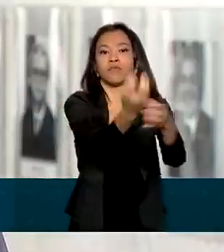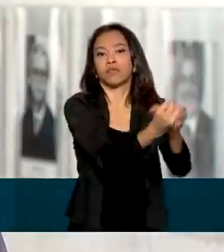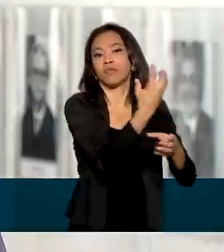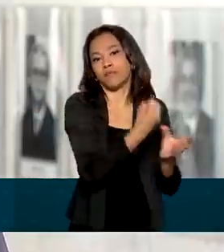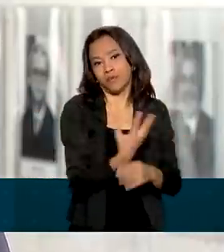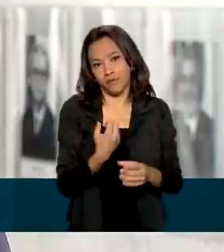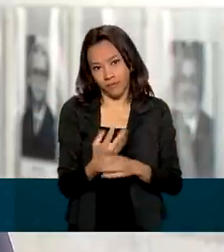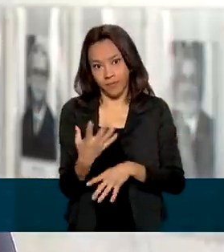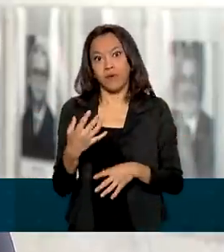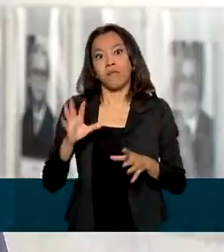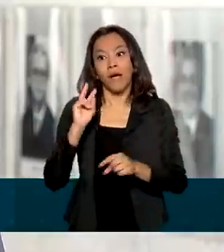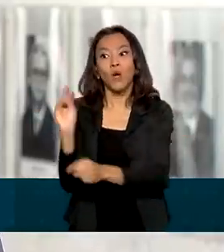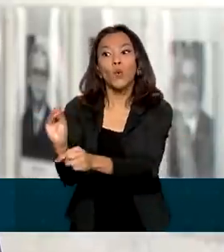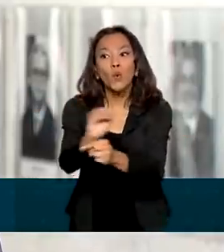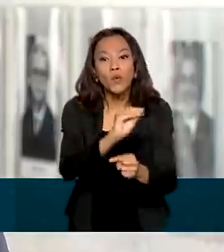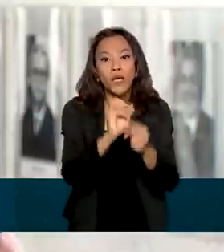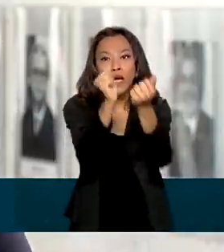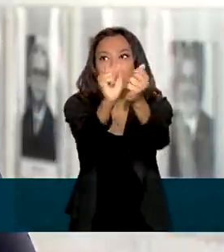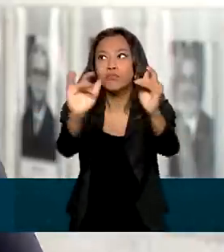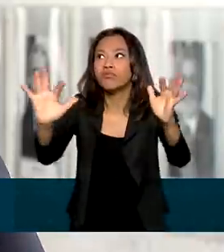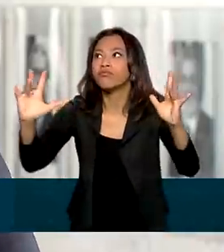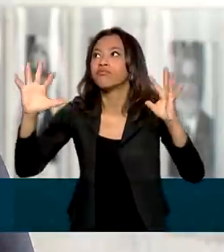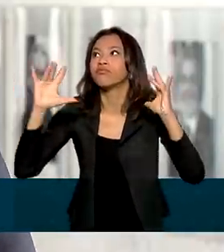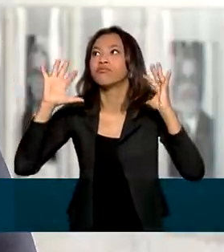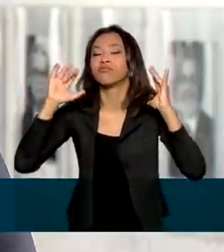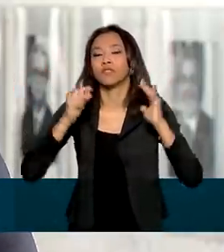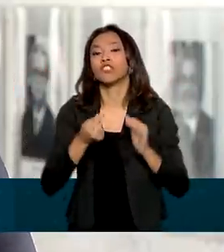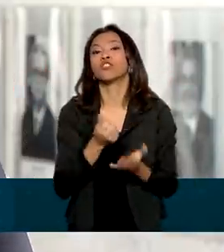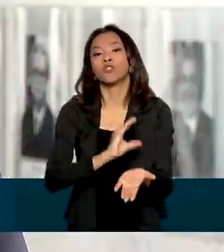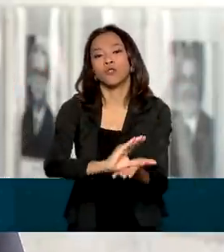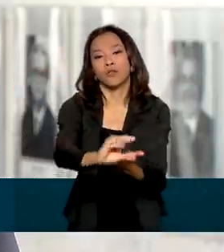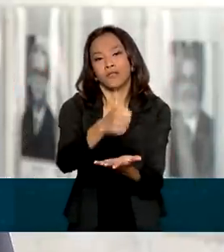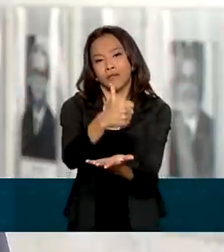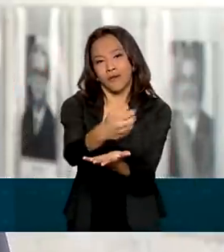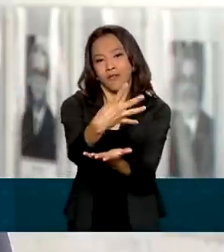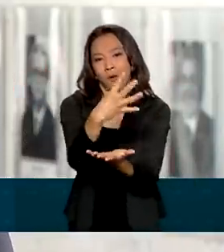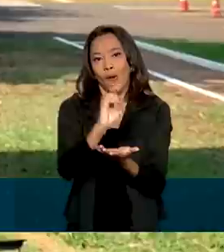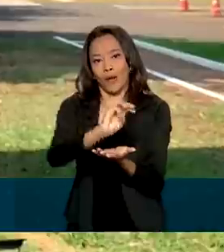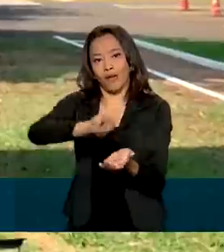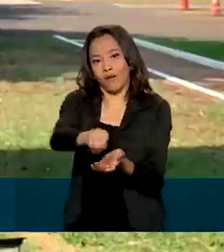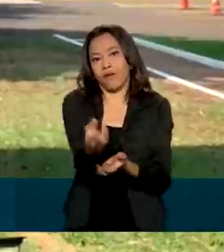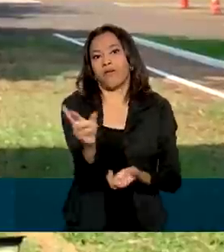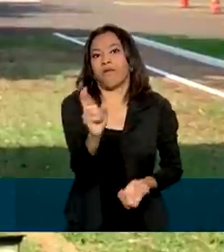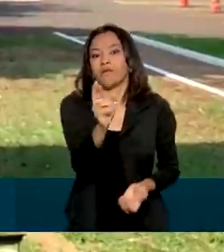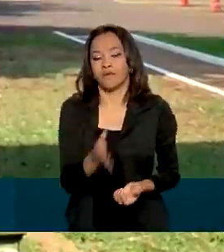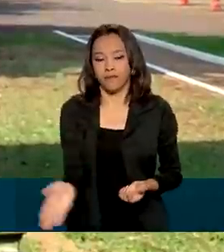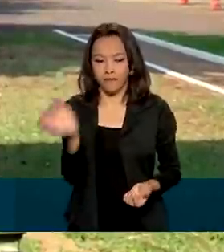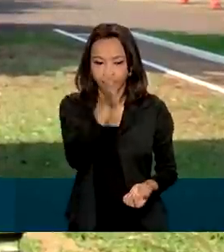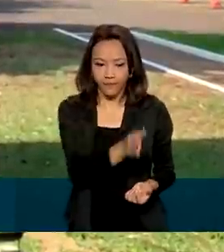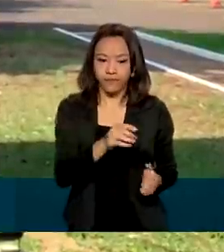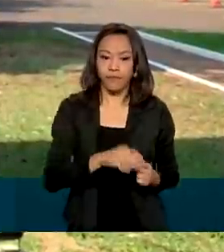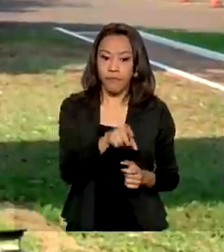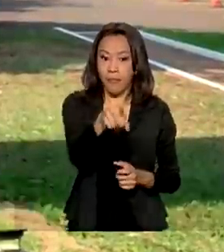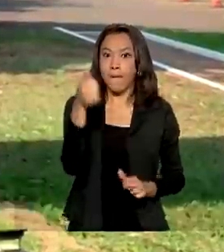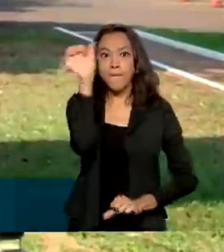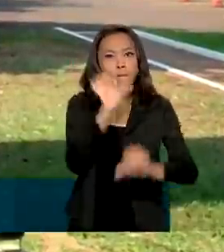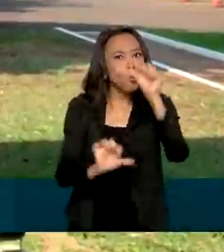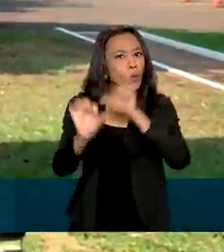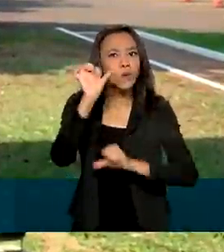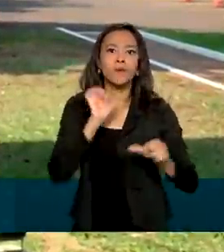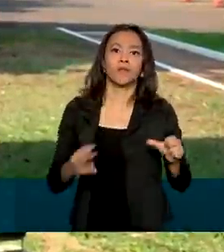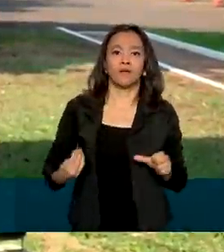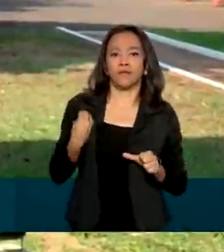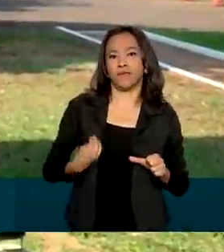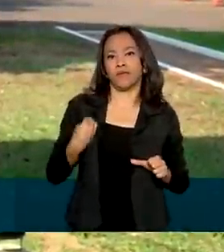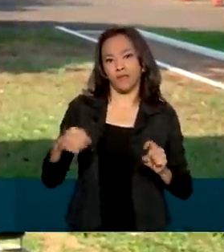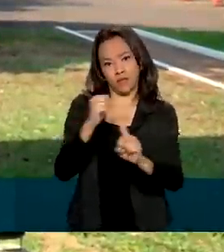para preservar o bioma. Um investimento de 140 milhões de reais. Muda a realidade social das famílias da